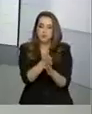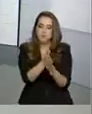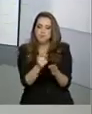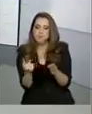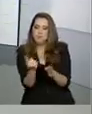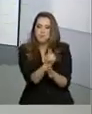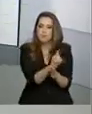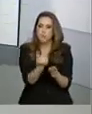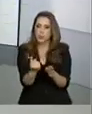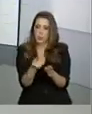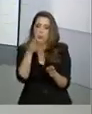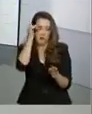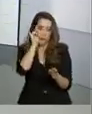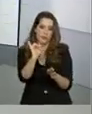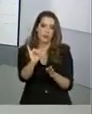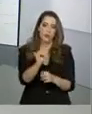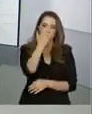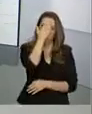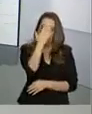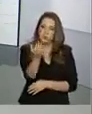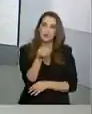Obrigada, Luciana, pelas suas informações. Bom ano novo pra você.